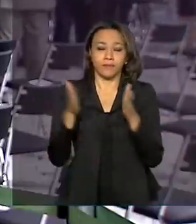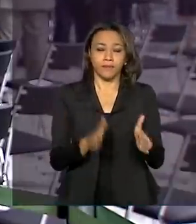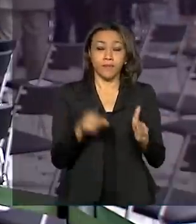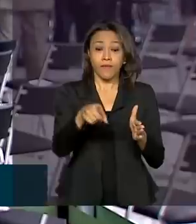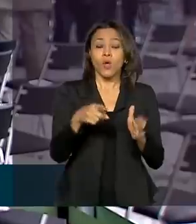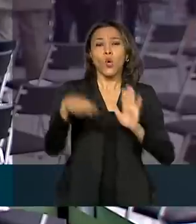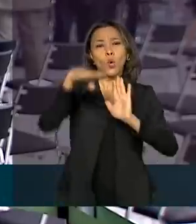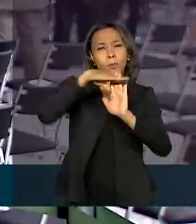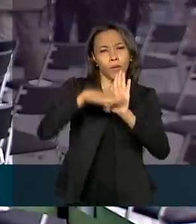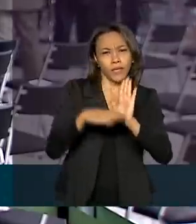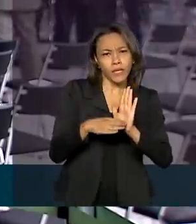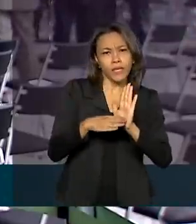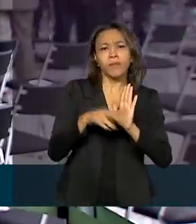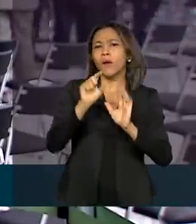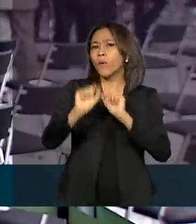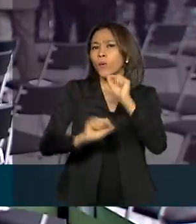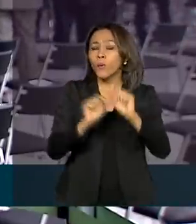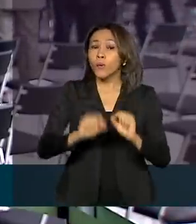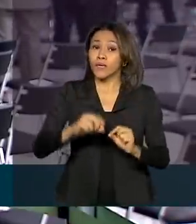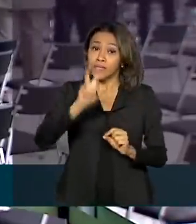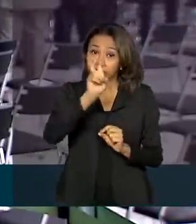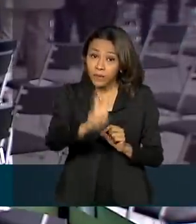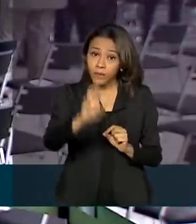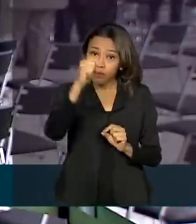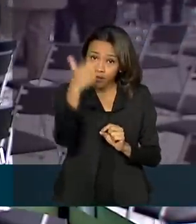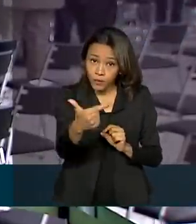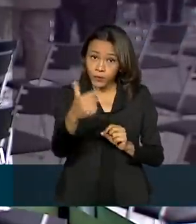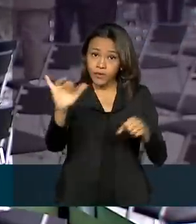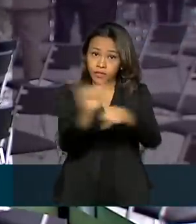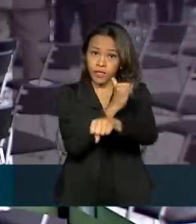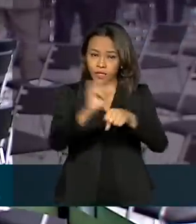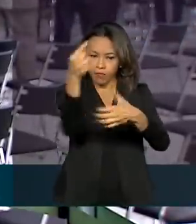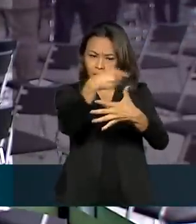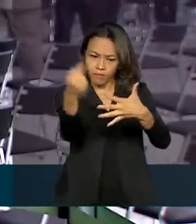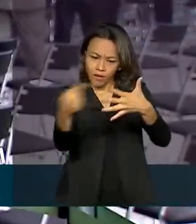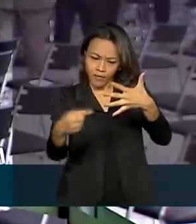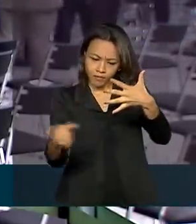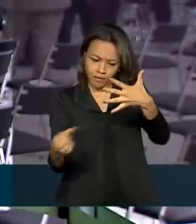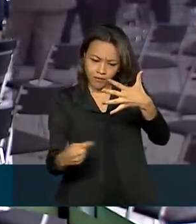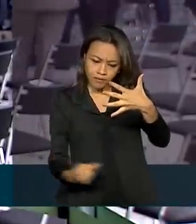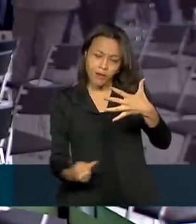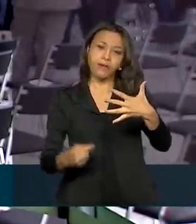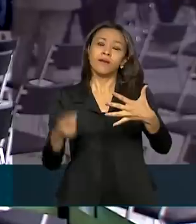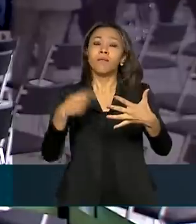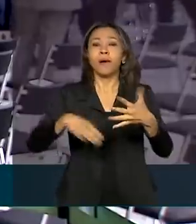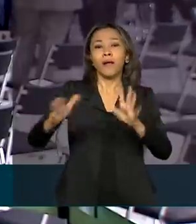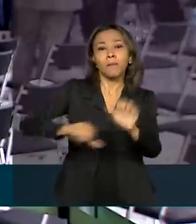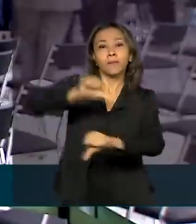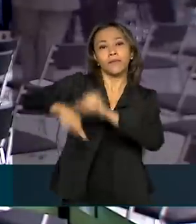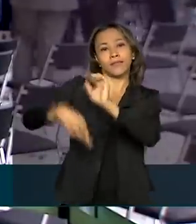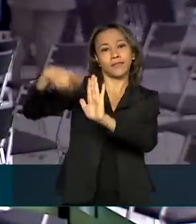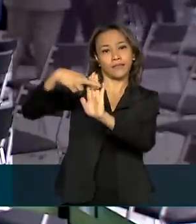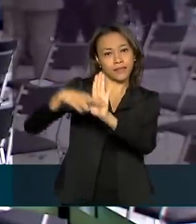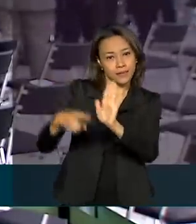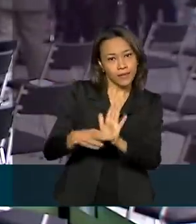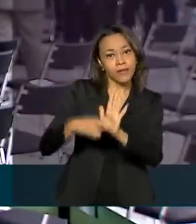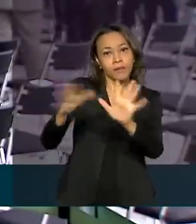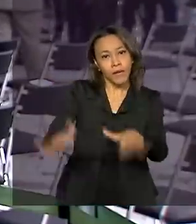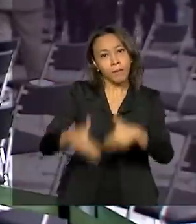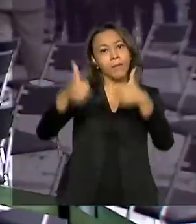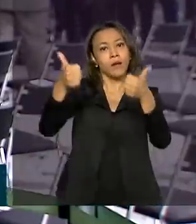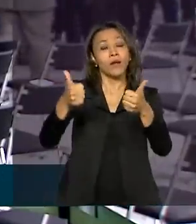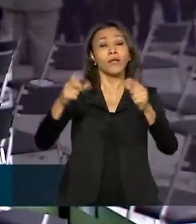Simples reúne 52 iniciativas para diminuir a burocracia, modernizar as regras da aviação e reduzir